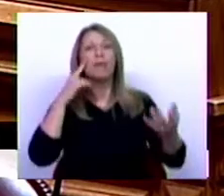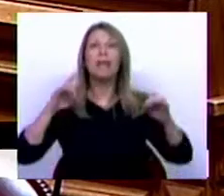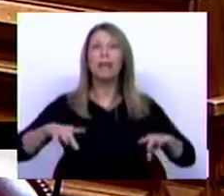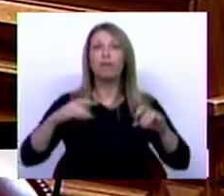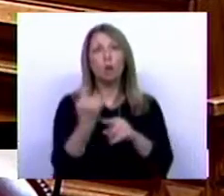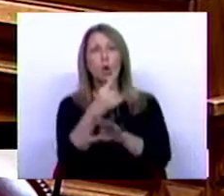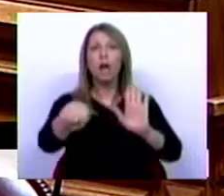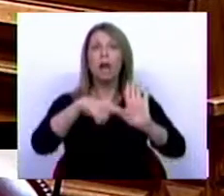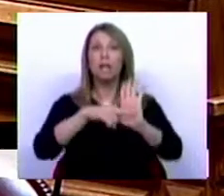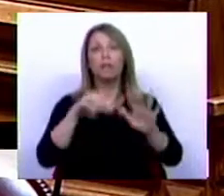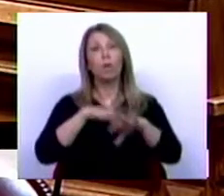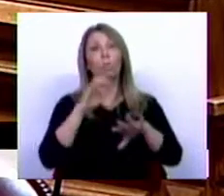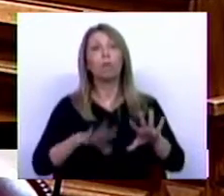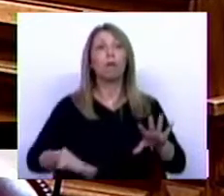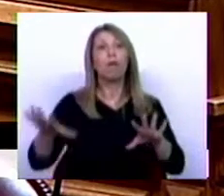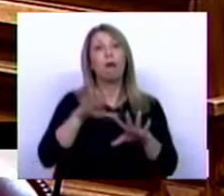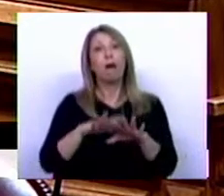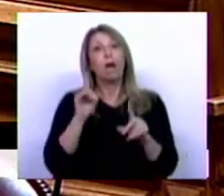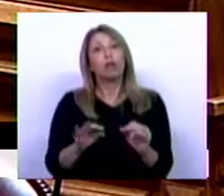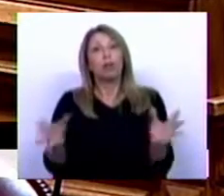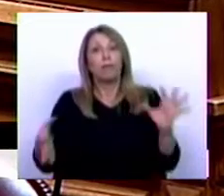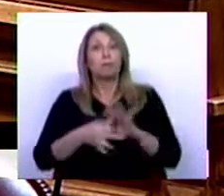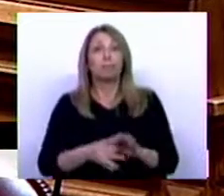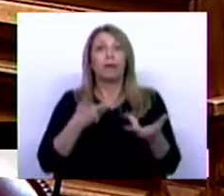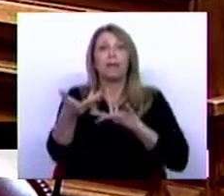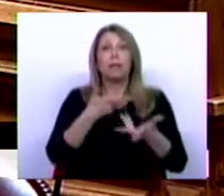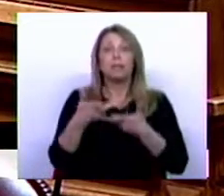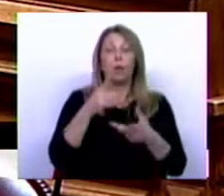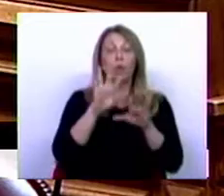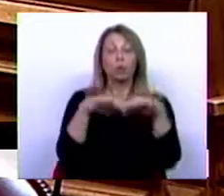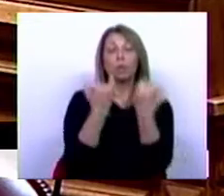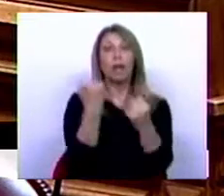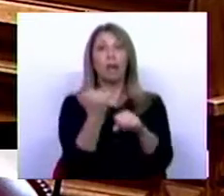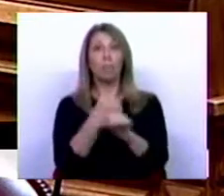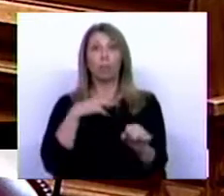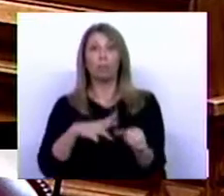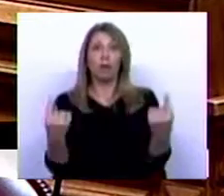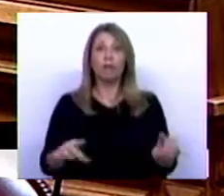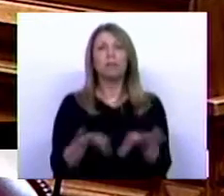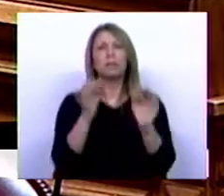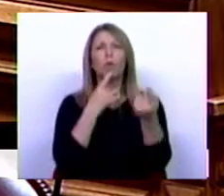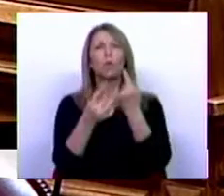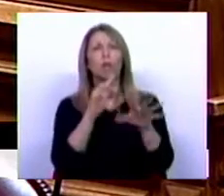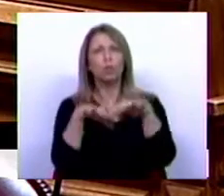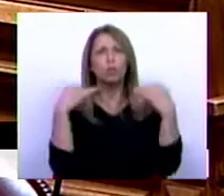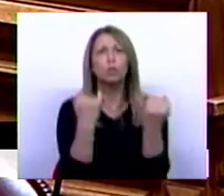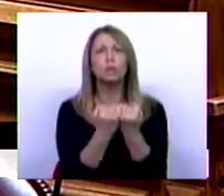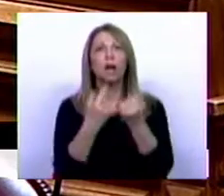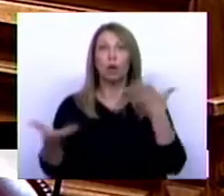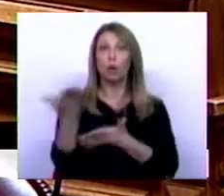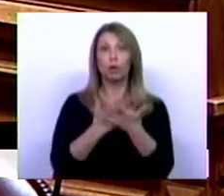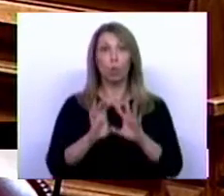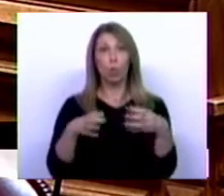dimensões consolidadas do nosso modelo de regulação social e laboral que temos em Portugal, como seja o diálogo social, como seja a negociação coletiva.